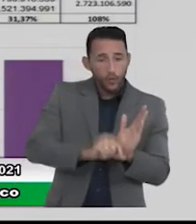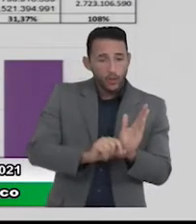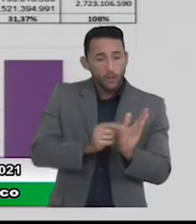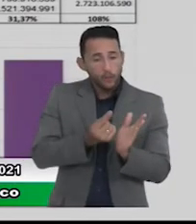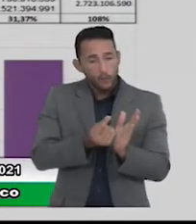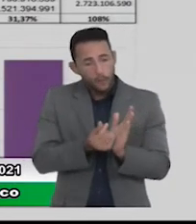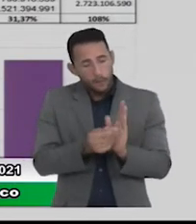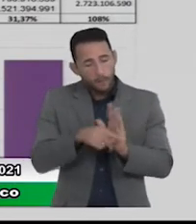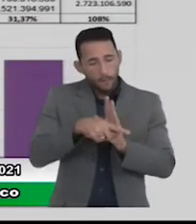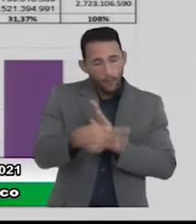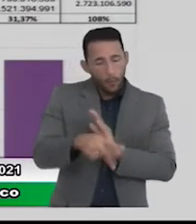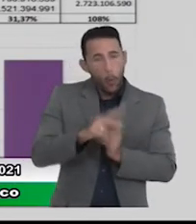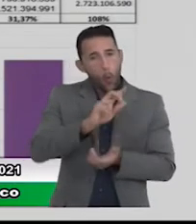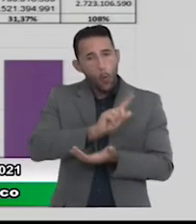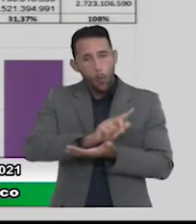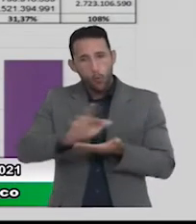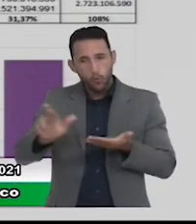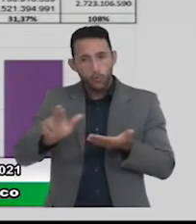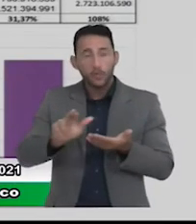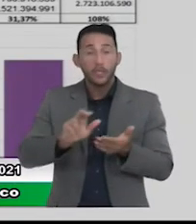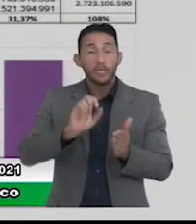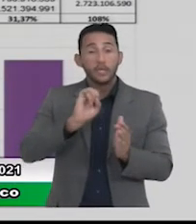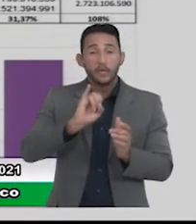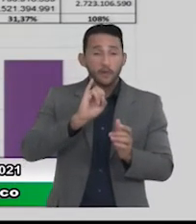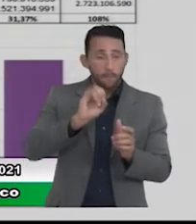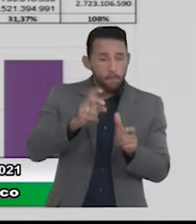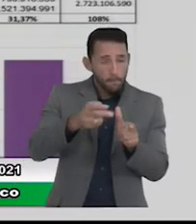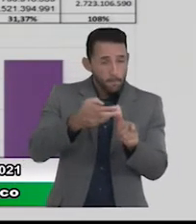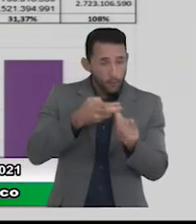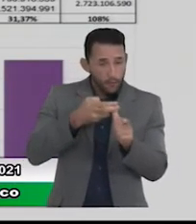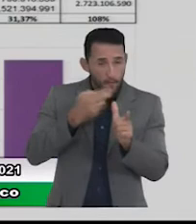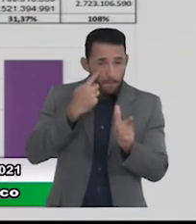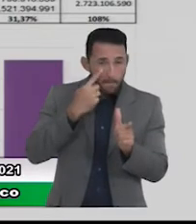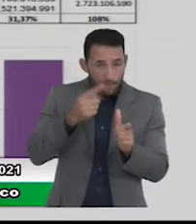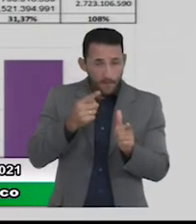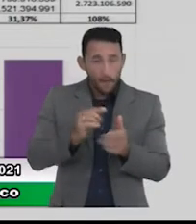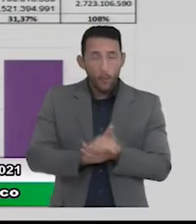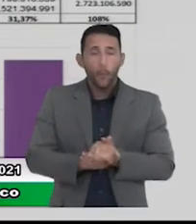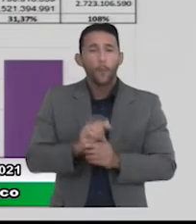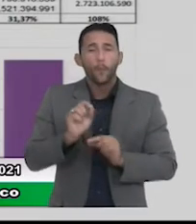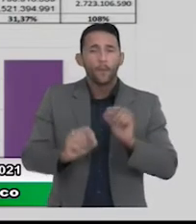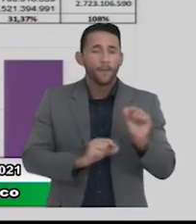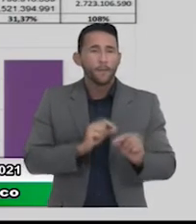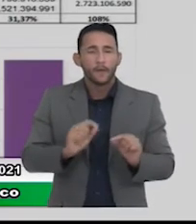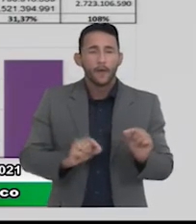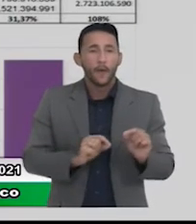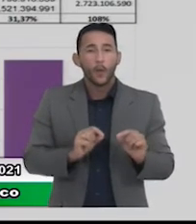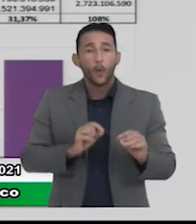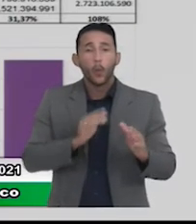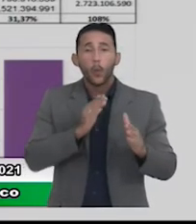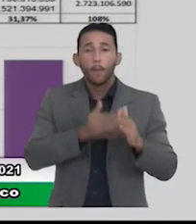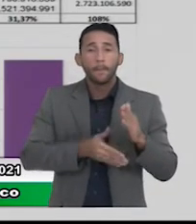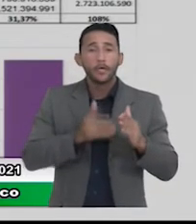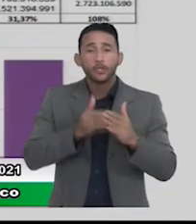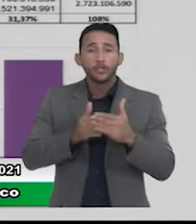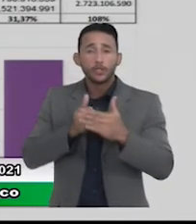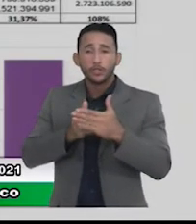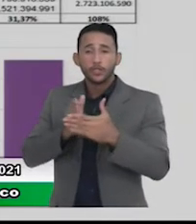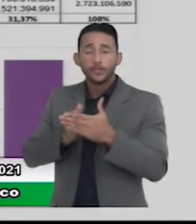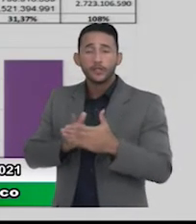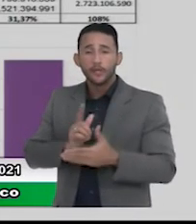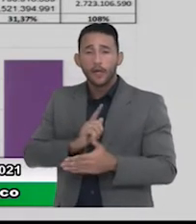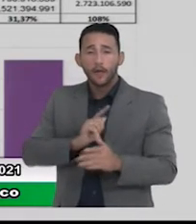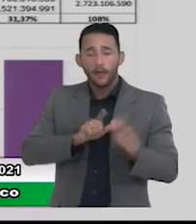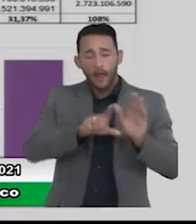averes a nossa dívida se você for ver a evolução ela os limites são estabelecidos também na lei